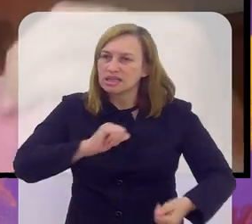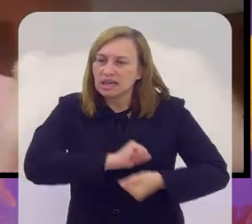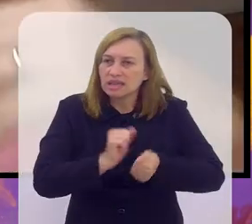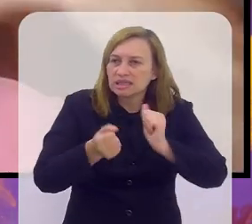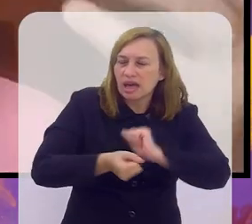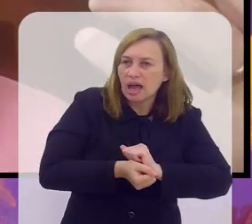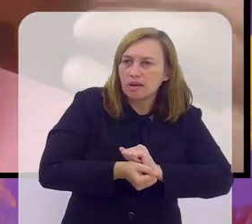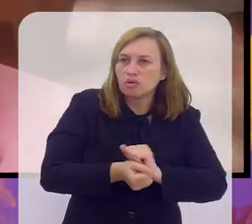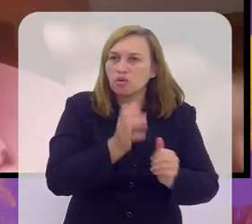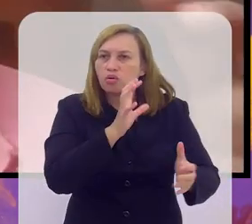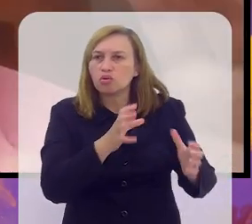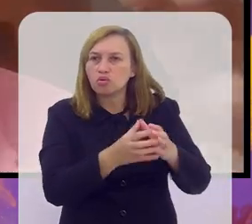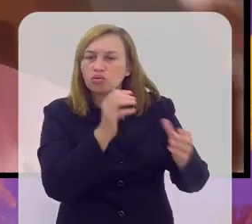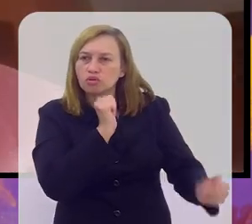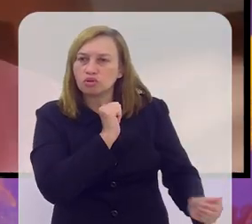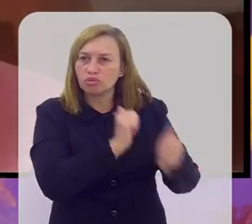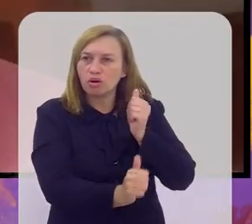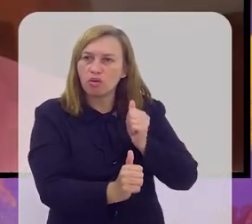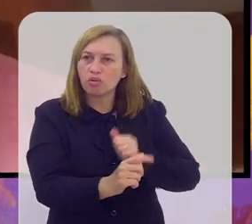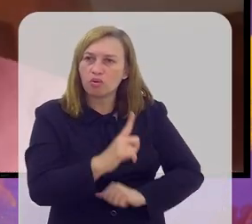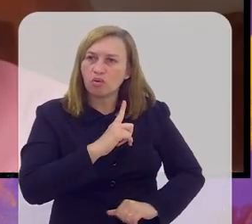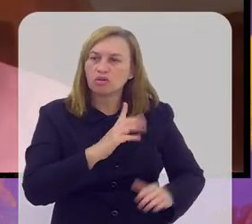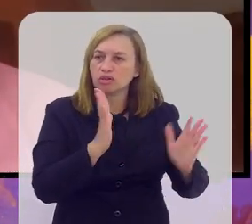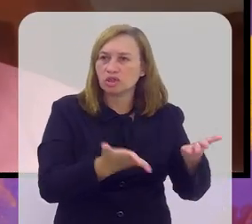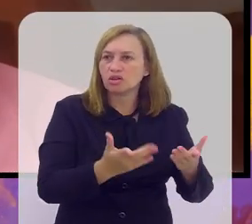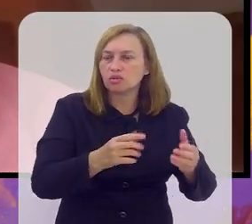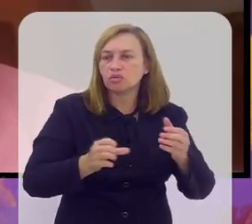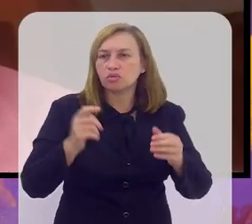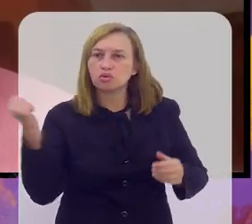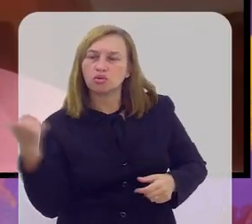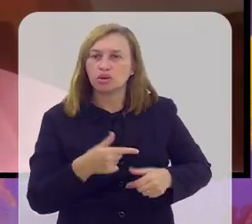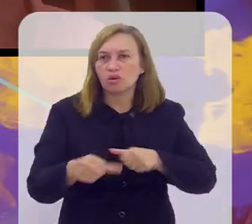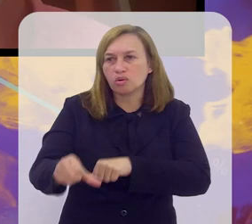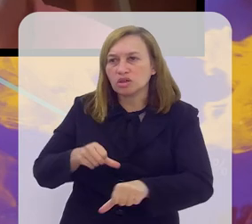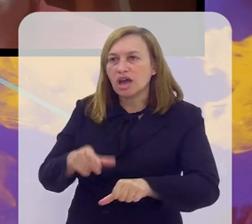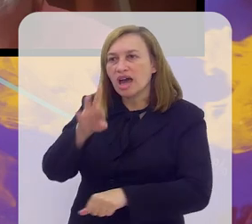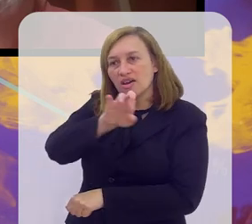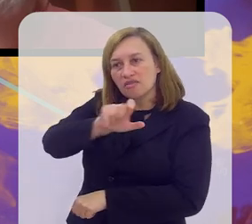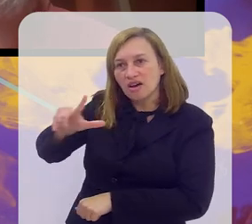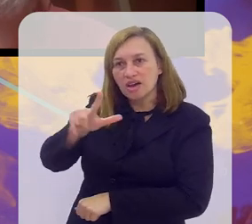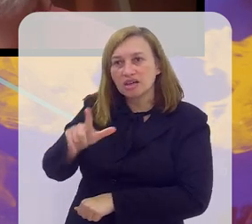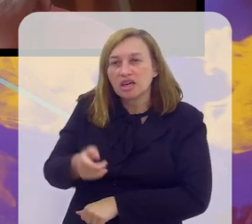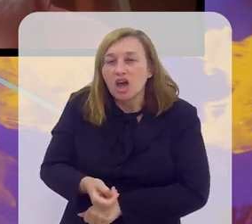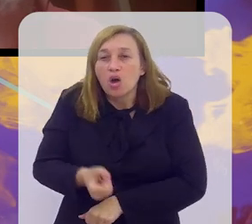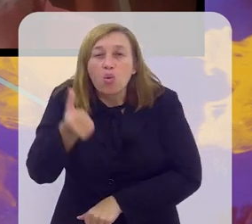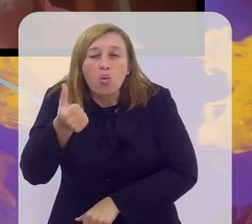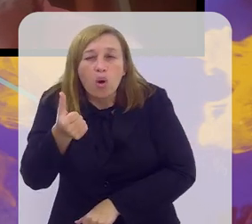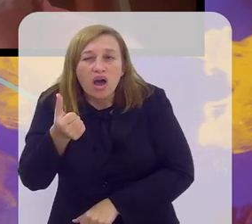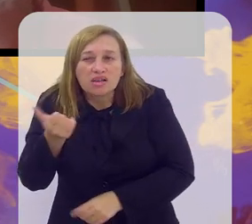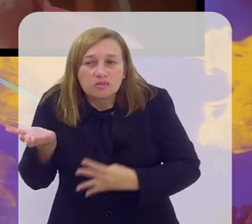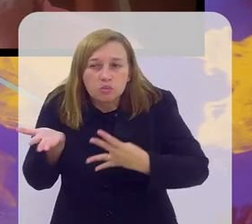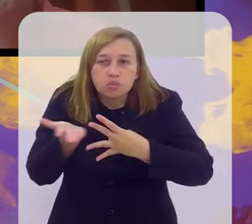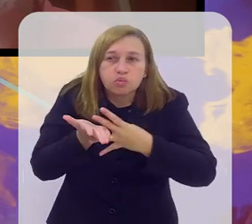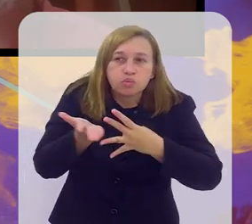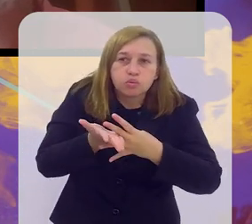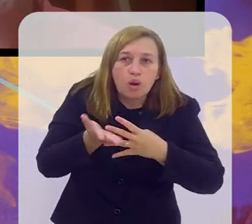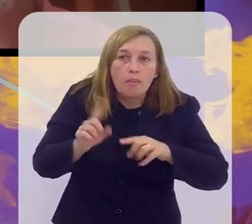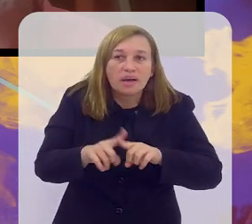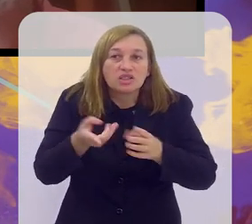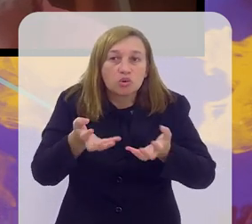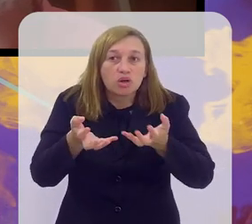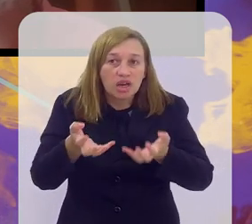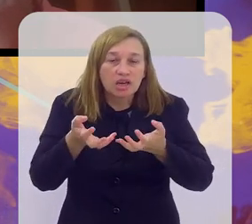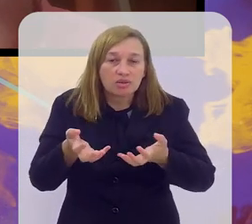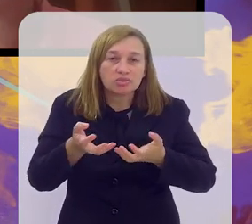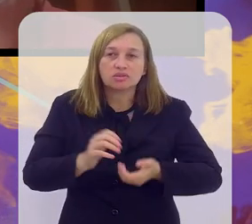se adeque ao que o futebol hoje exige do que o contrário. Olha aqui, Rafael, a gente está quase em cima do laço de terminar essa